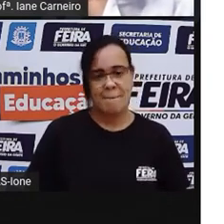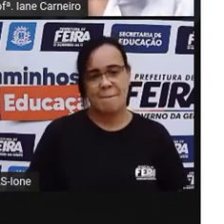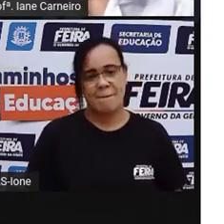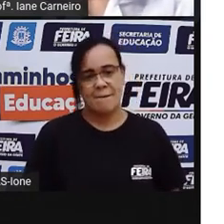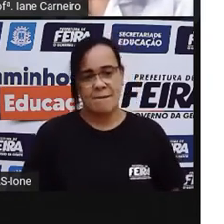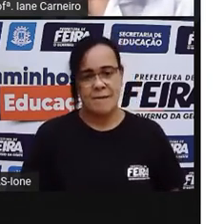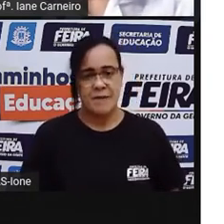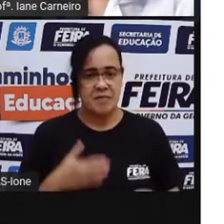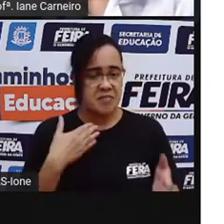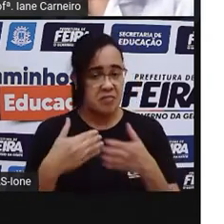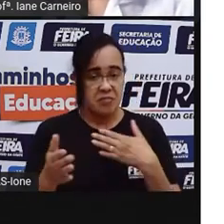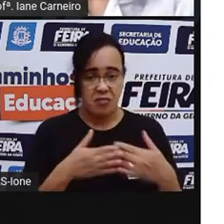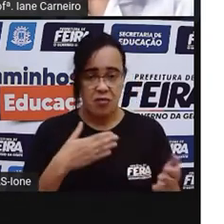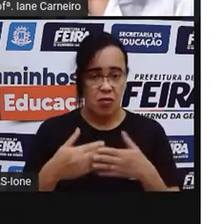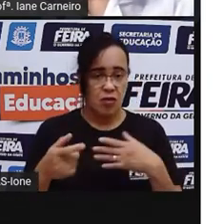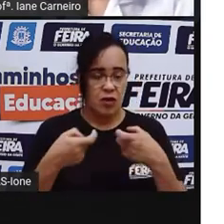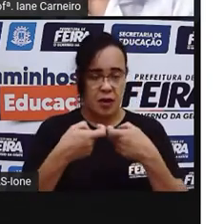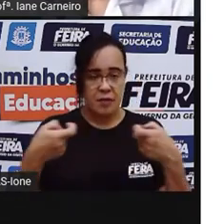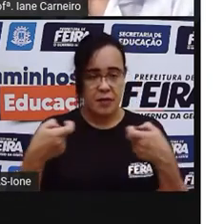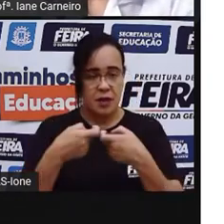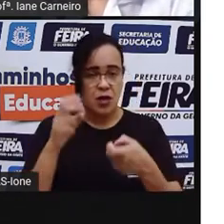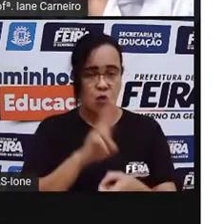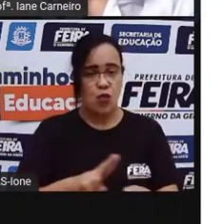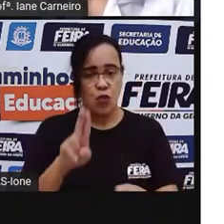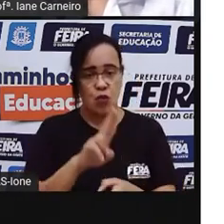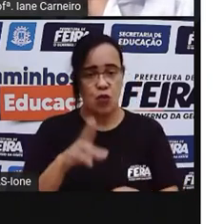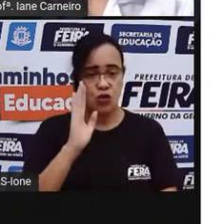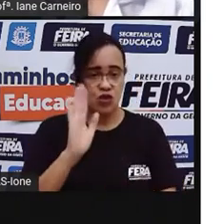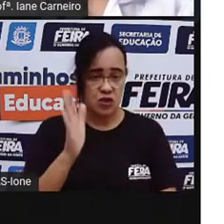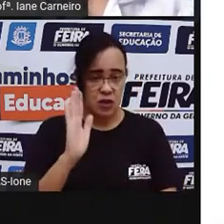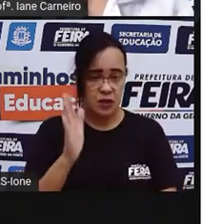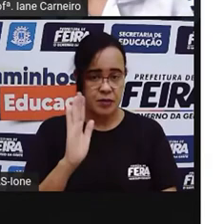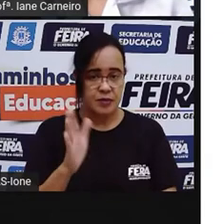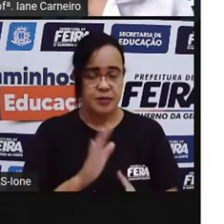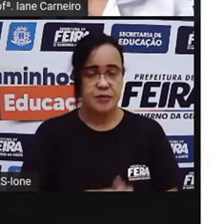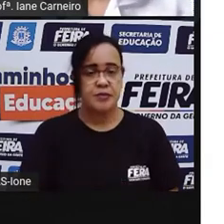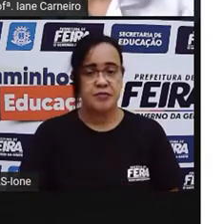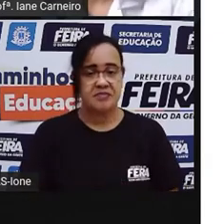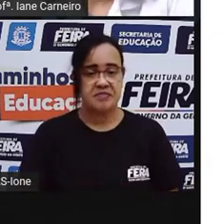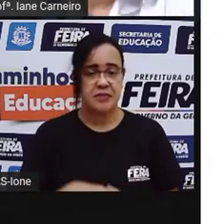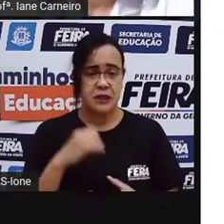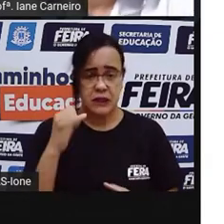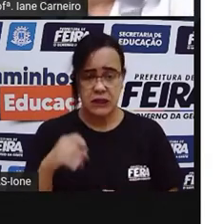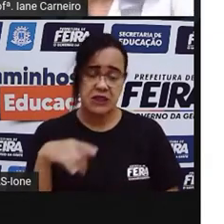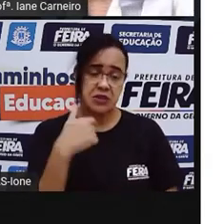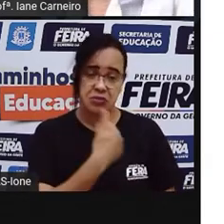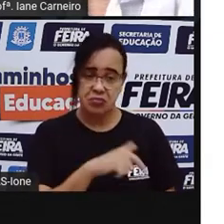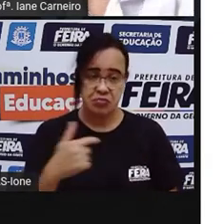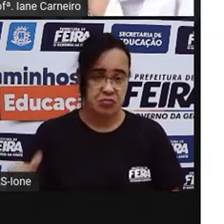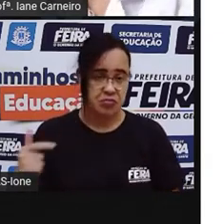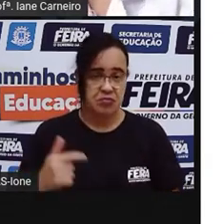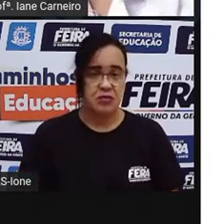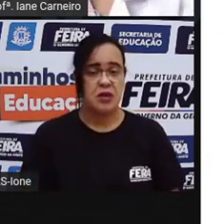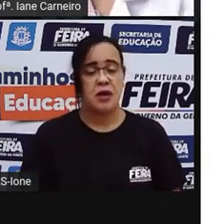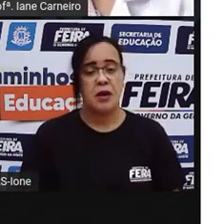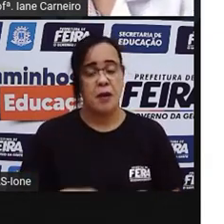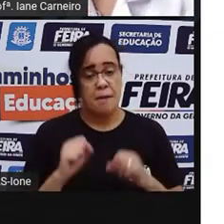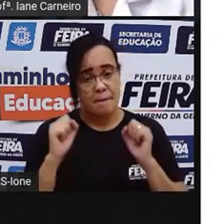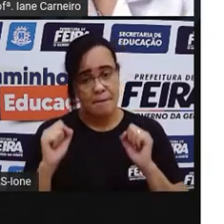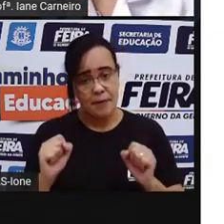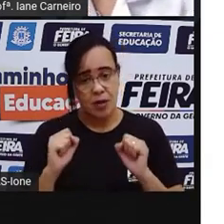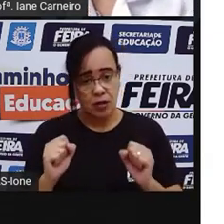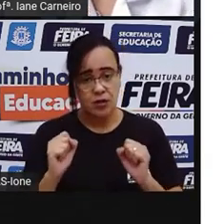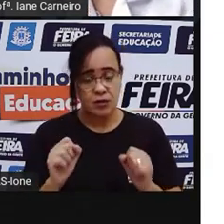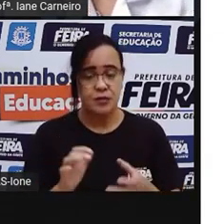pode ser qualquer meia que a gente consiga usar. Olha, se você não tiver muitas meias, aqui eu consegui pelo menos três,